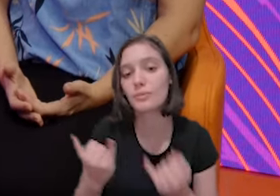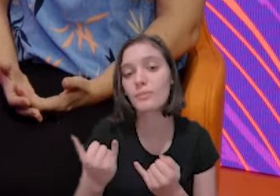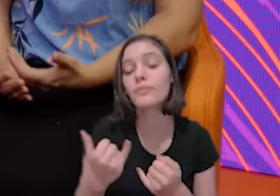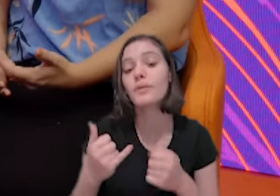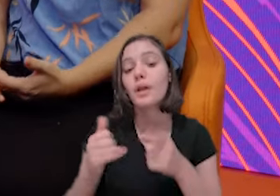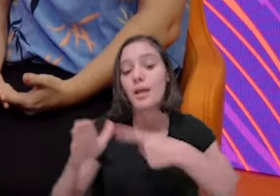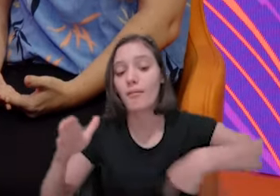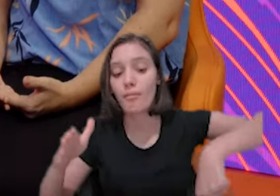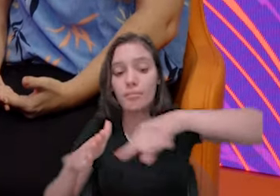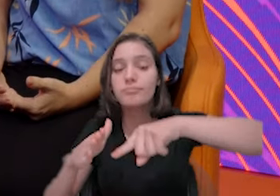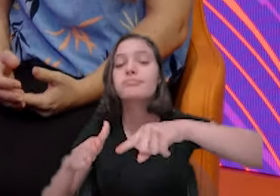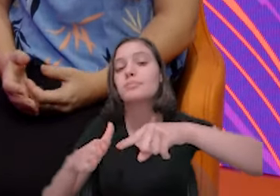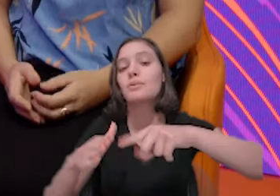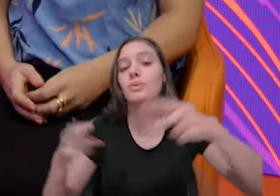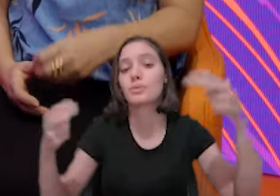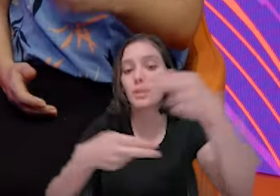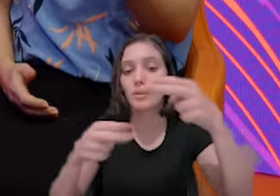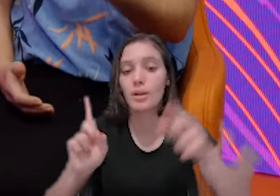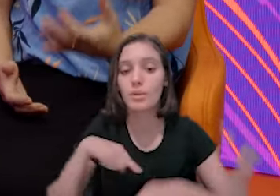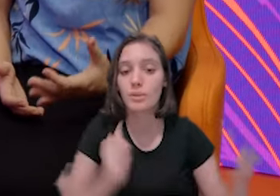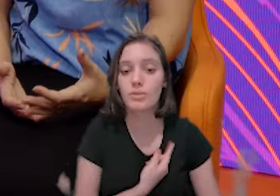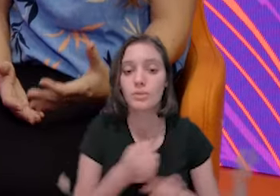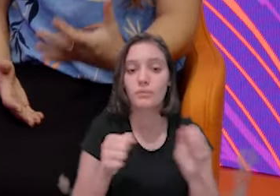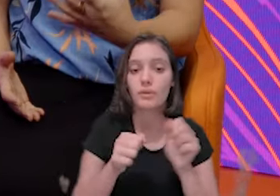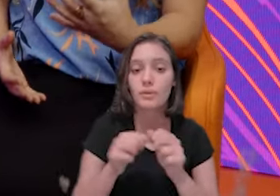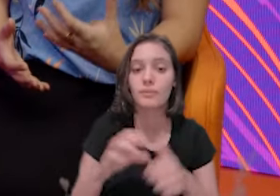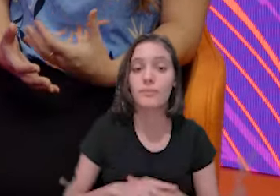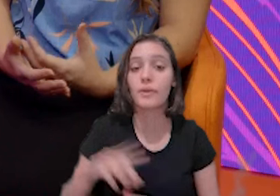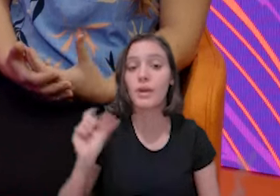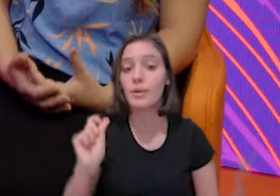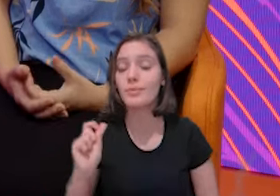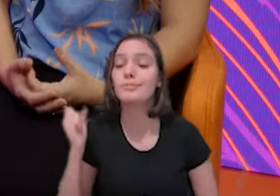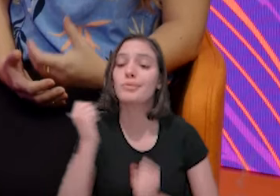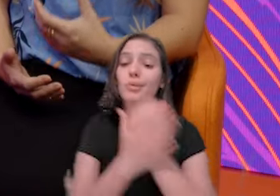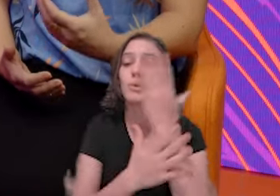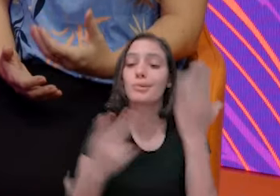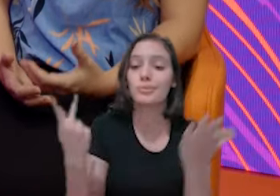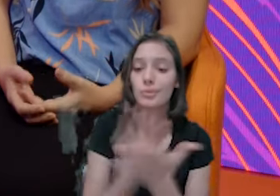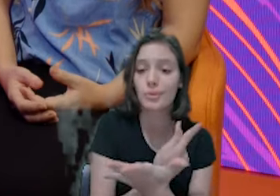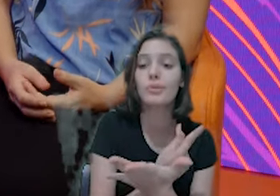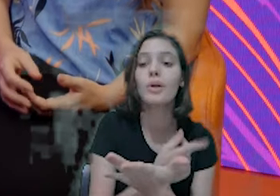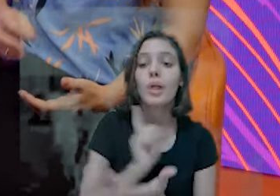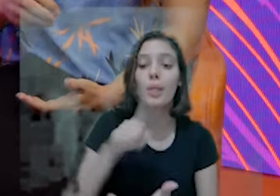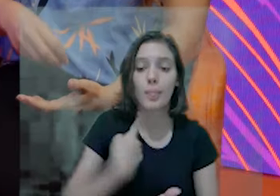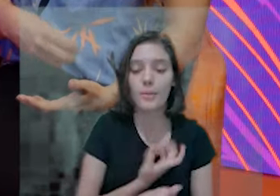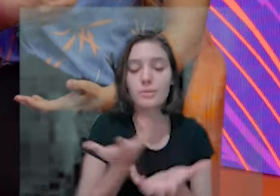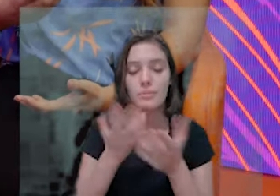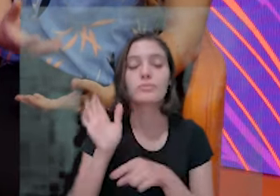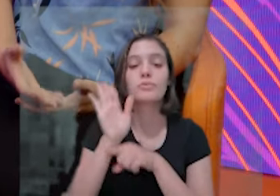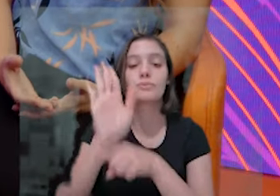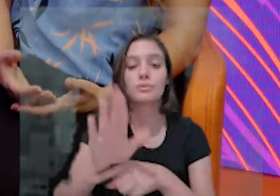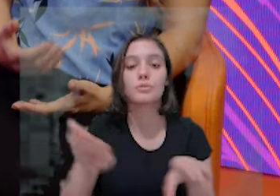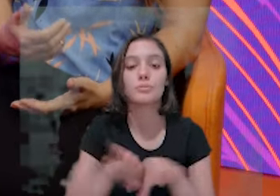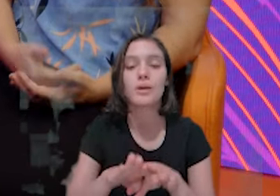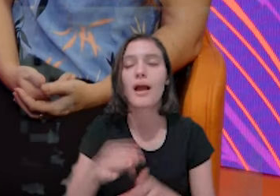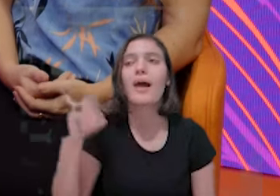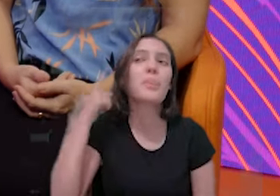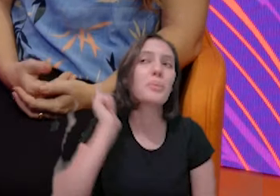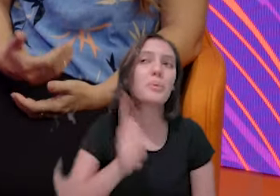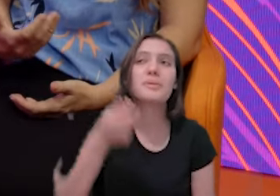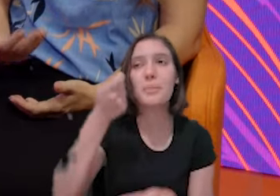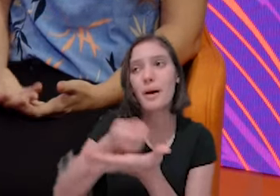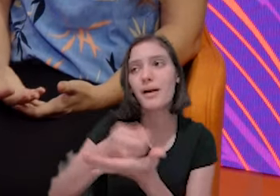errado, a gente também tenta ajudar. Então, não pagou os boletos, está com dívida, precisa fazer o parcelamento. Como que faz essa